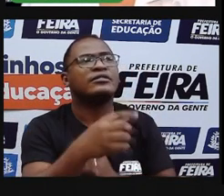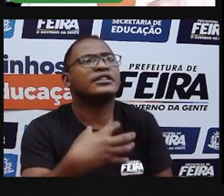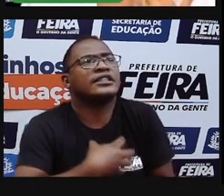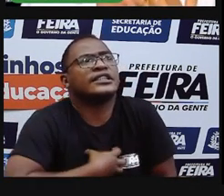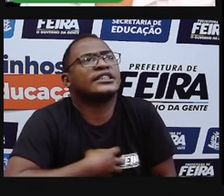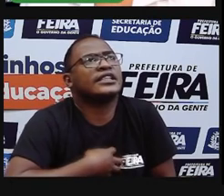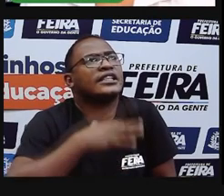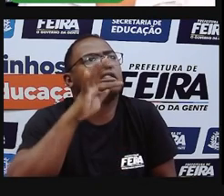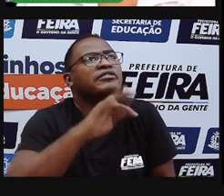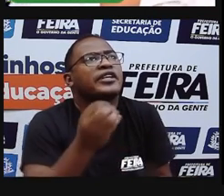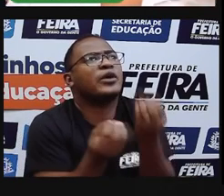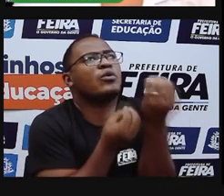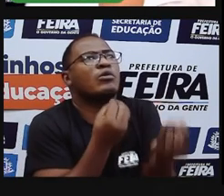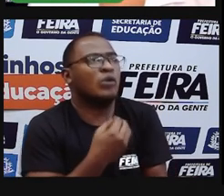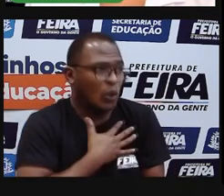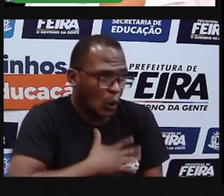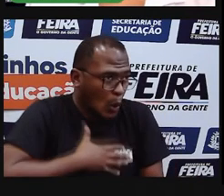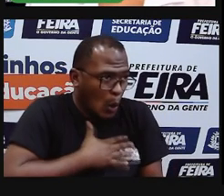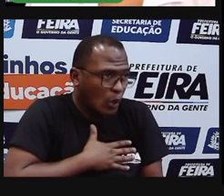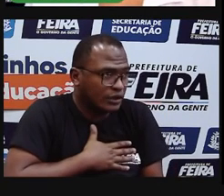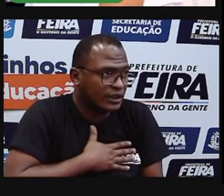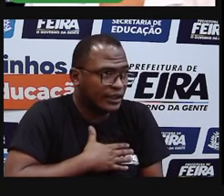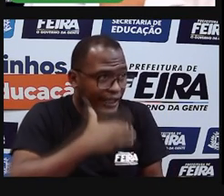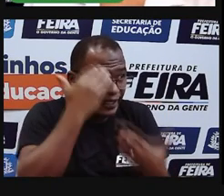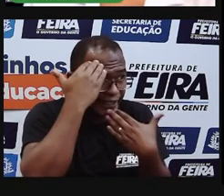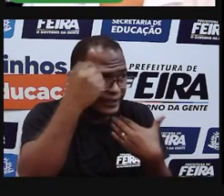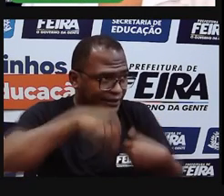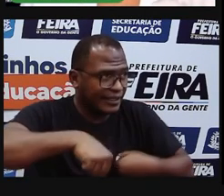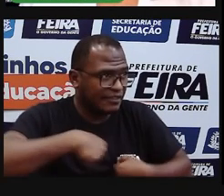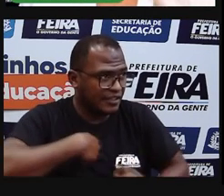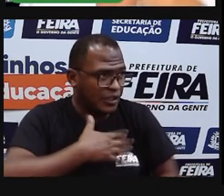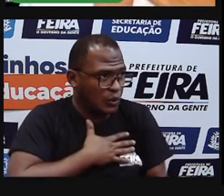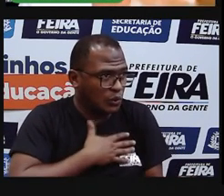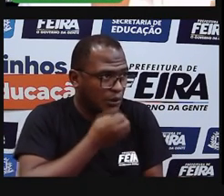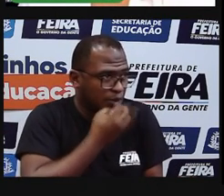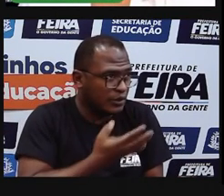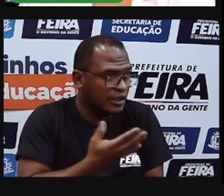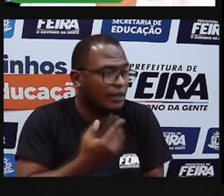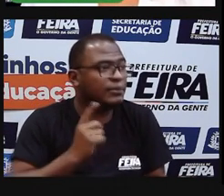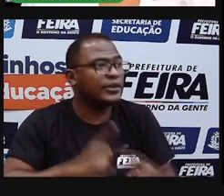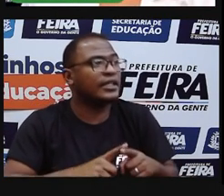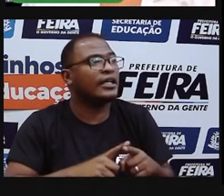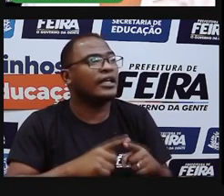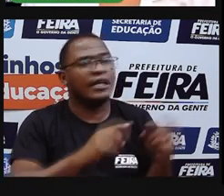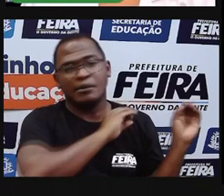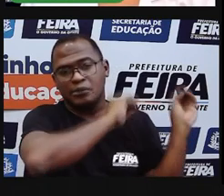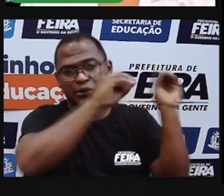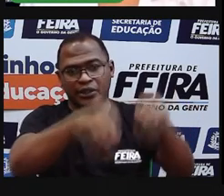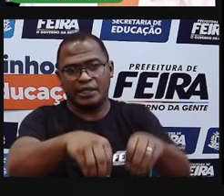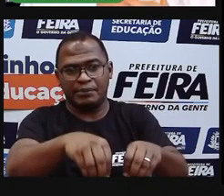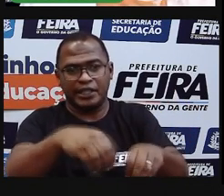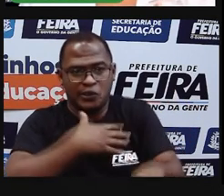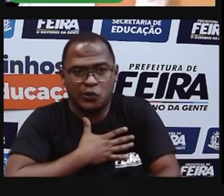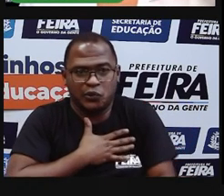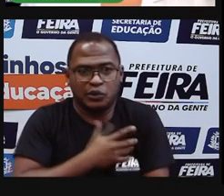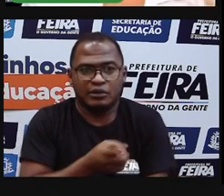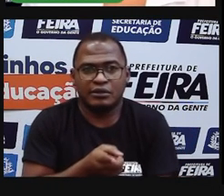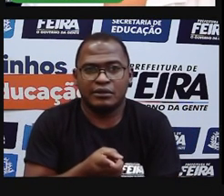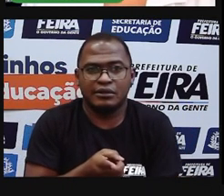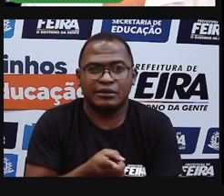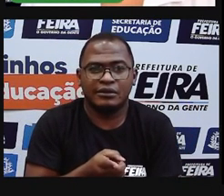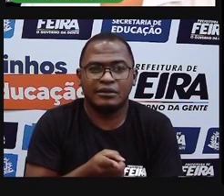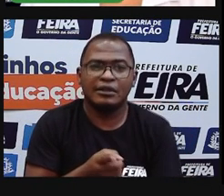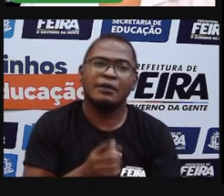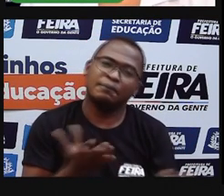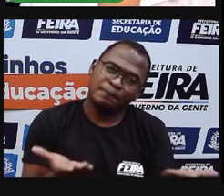Você tem gratidão por ela ter aberto as portas para você? Se você for uma pessoa de fora? Você tem vontade